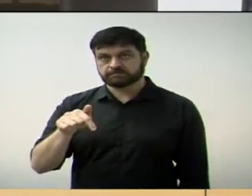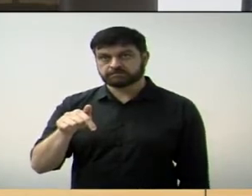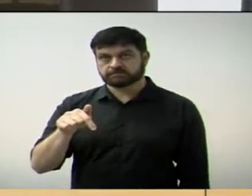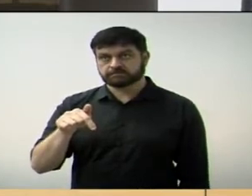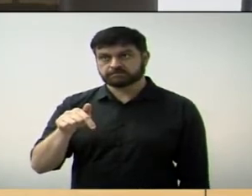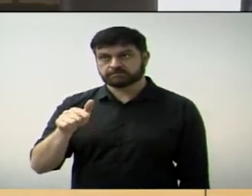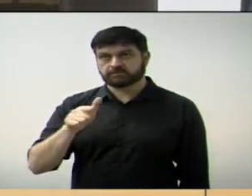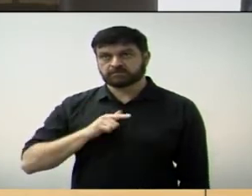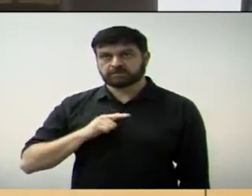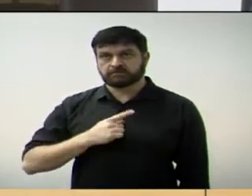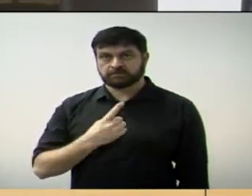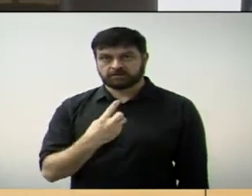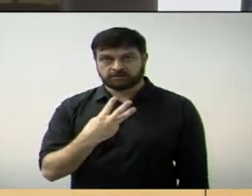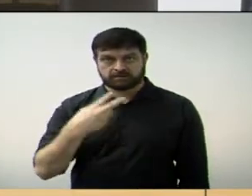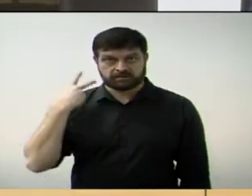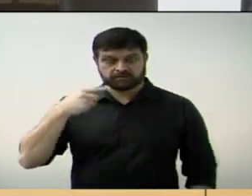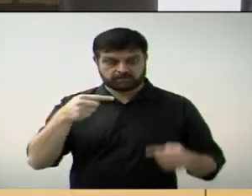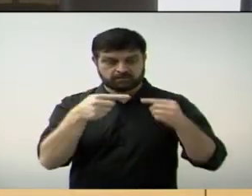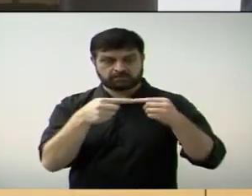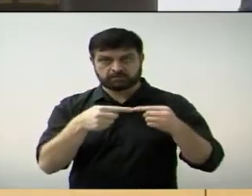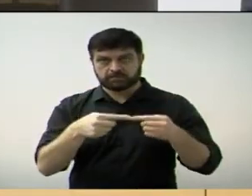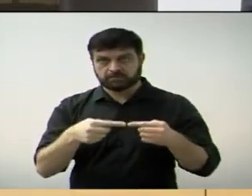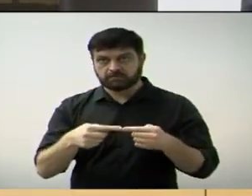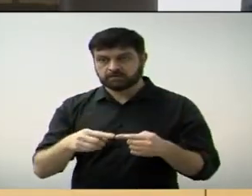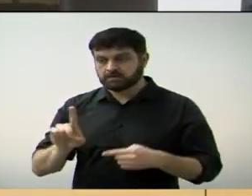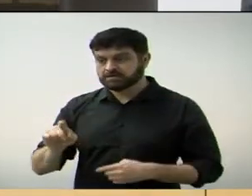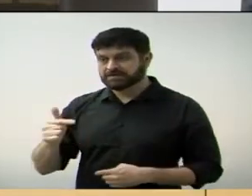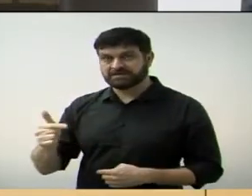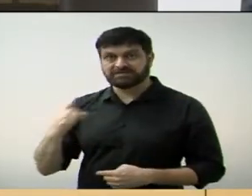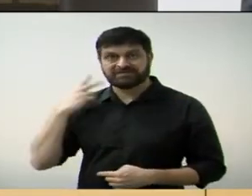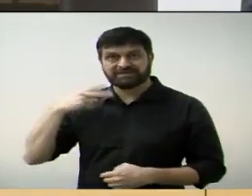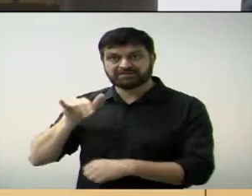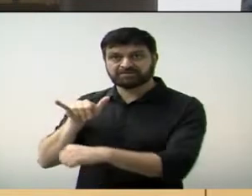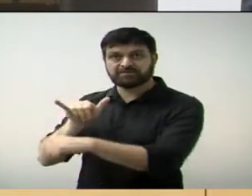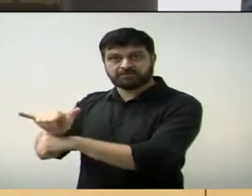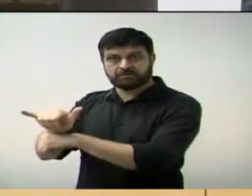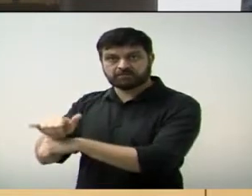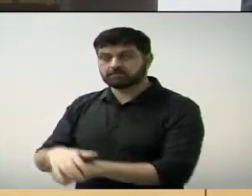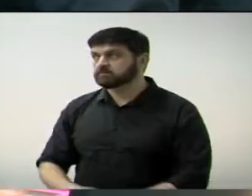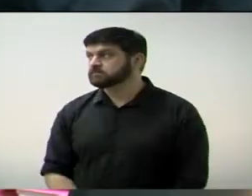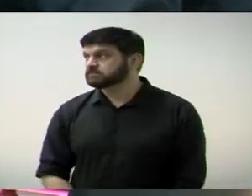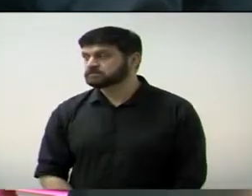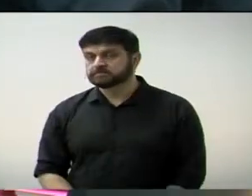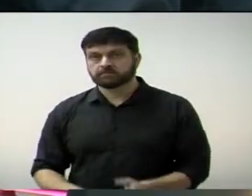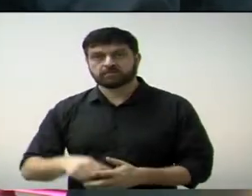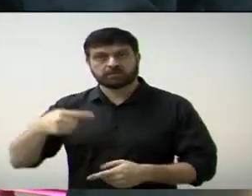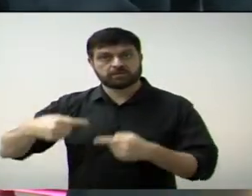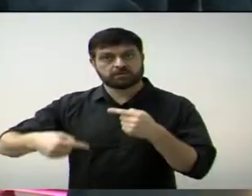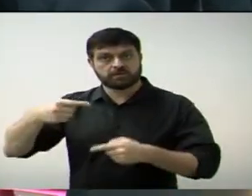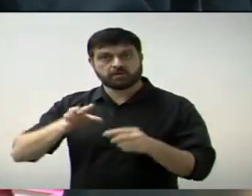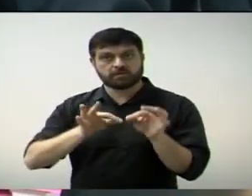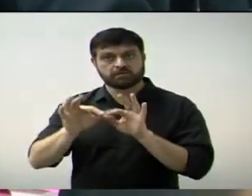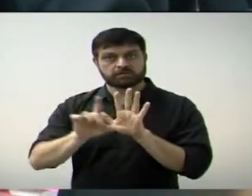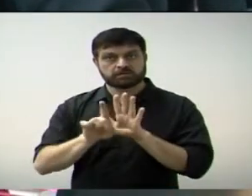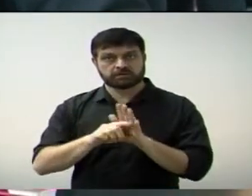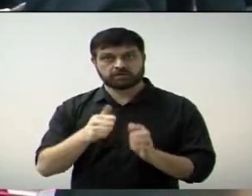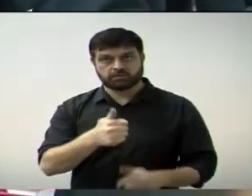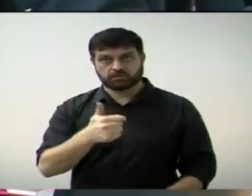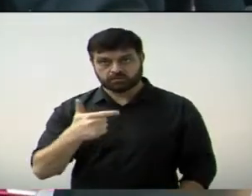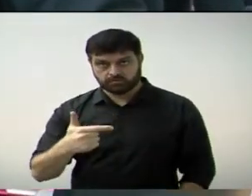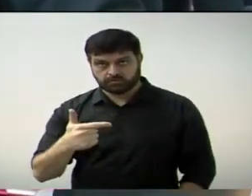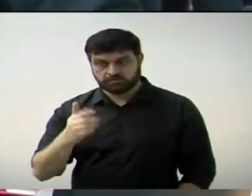teve 13 votos favoráveis com a ausência do Marcelo D2. Primeira discussão do projeto de lei 12 de 2017